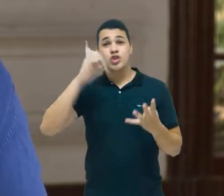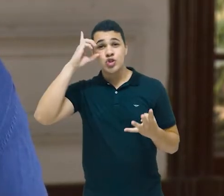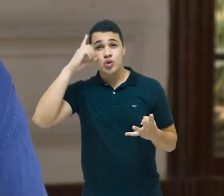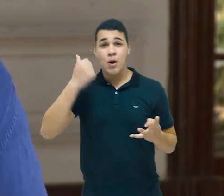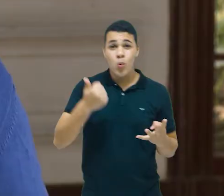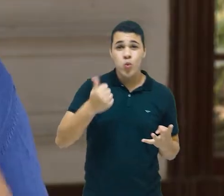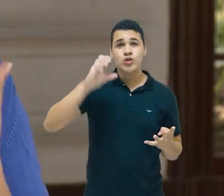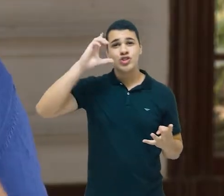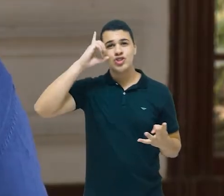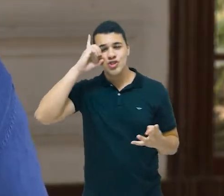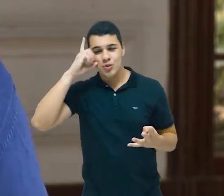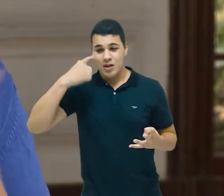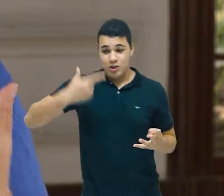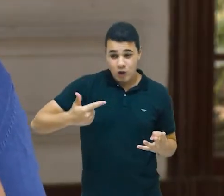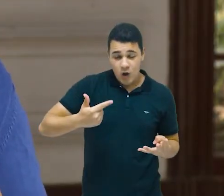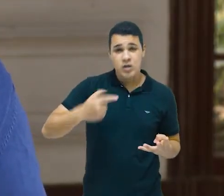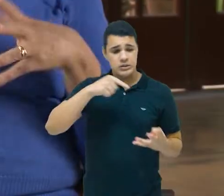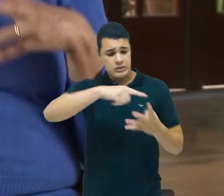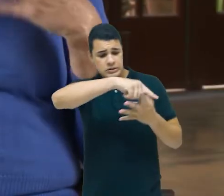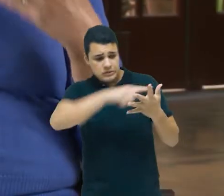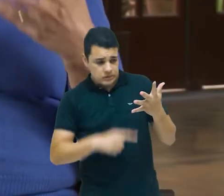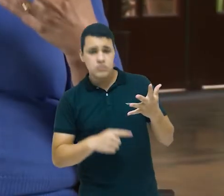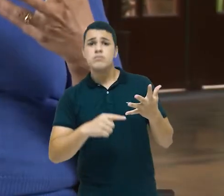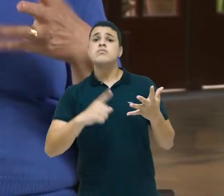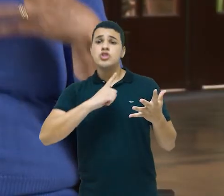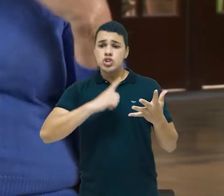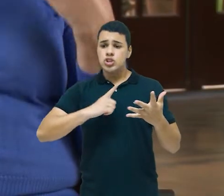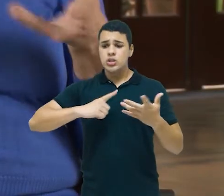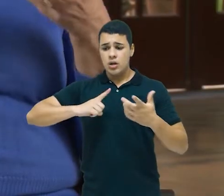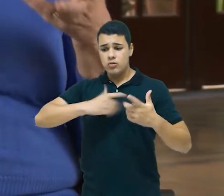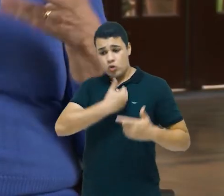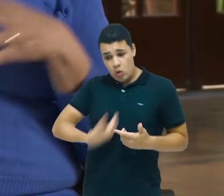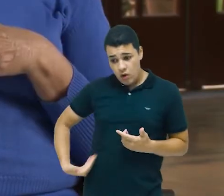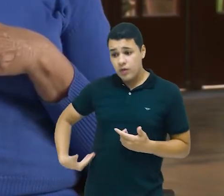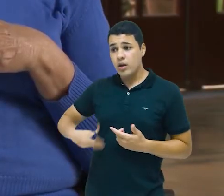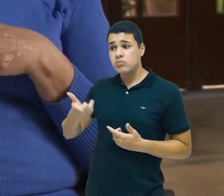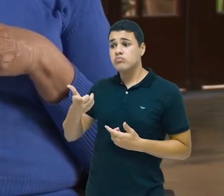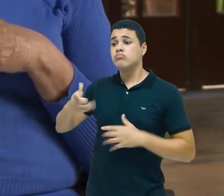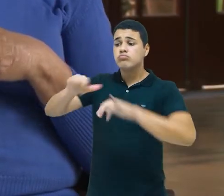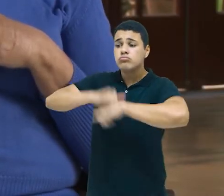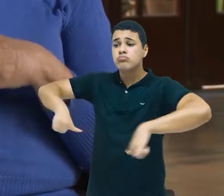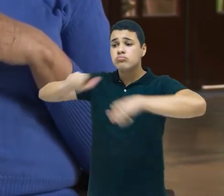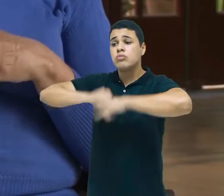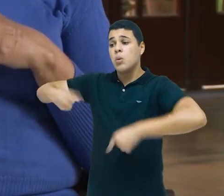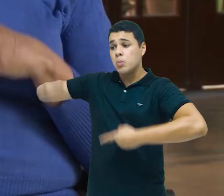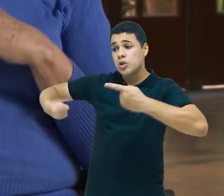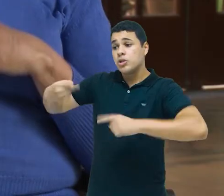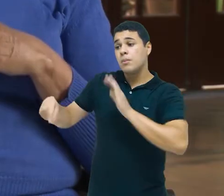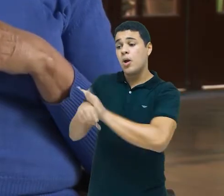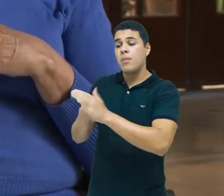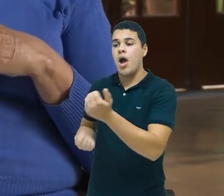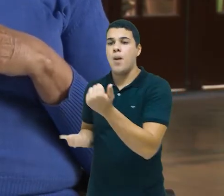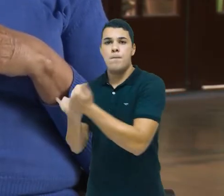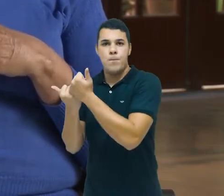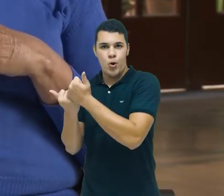esses governos emitiram políticas de apoio ao setor privado, políticas públicas de apoio ao setor